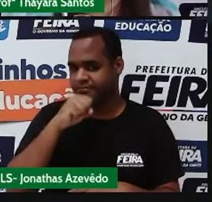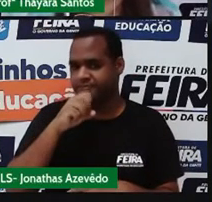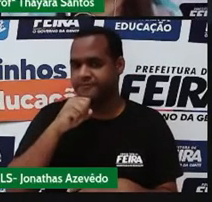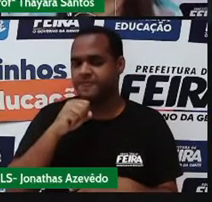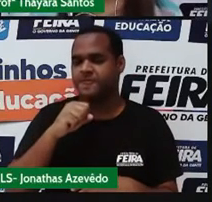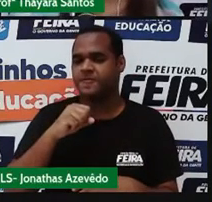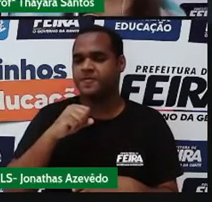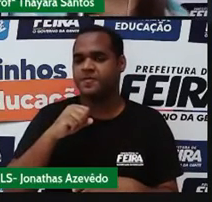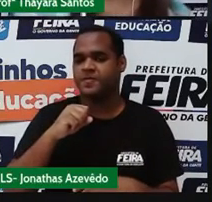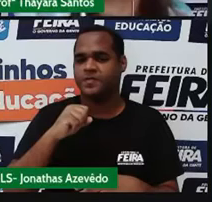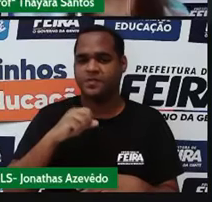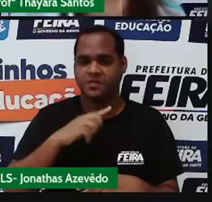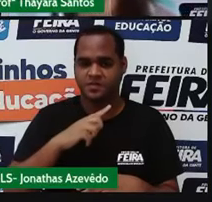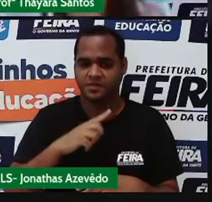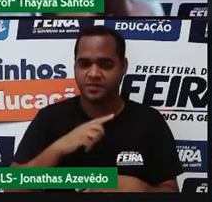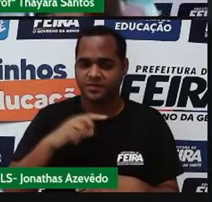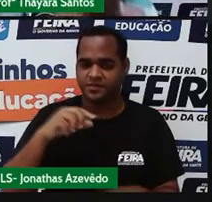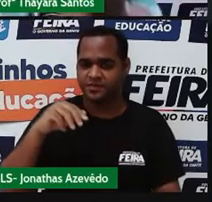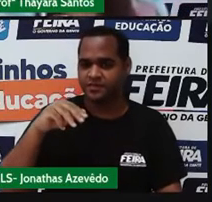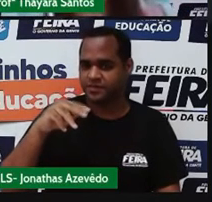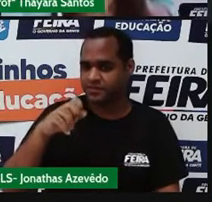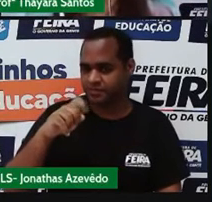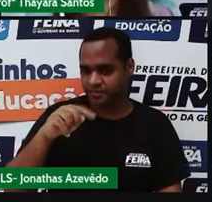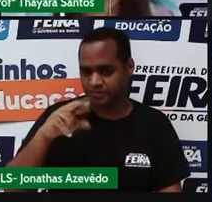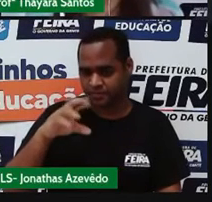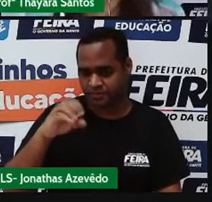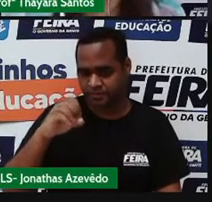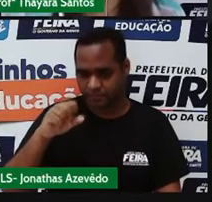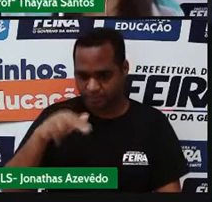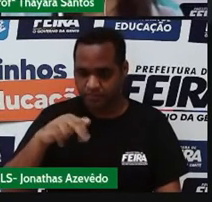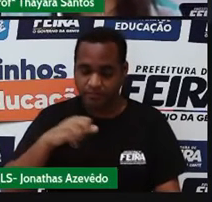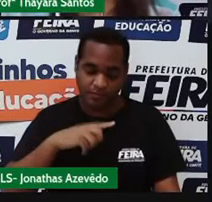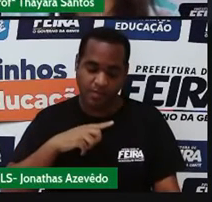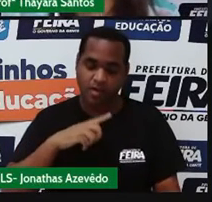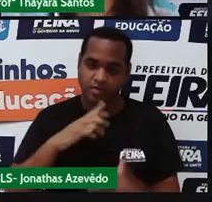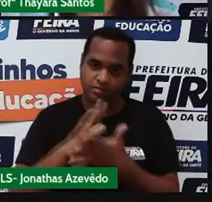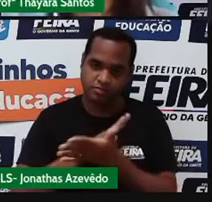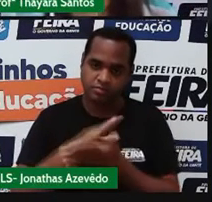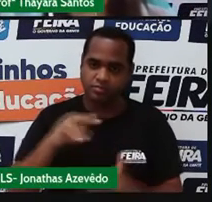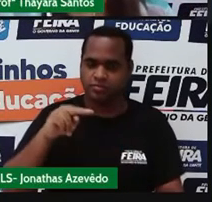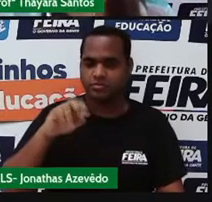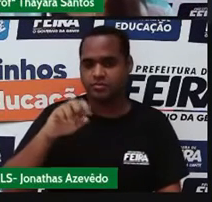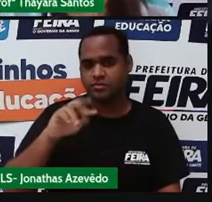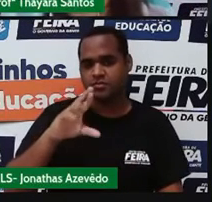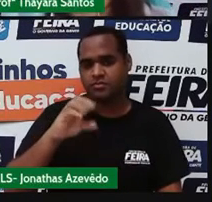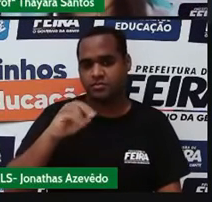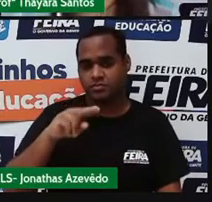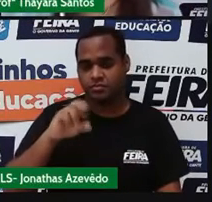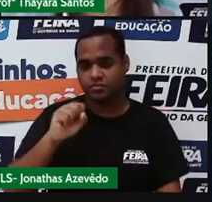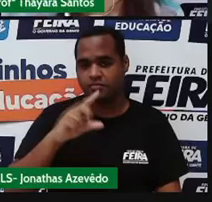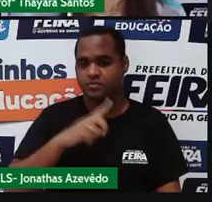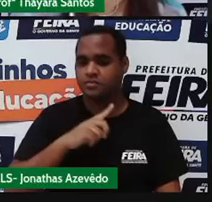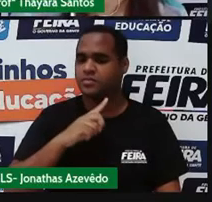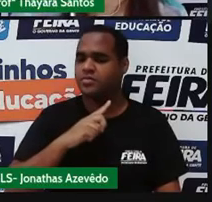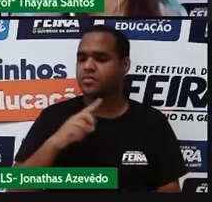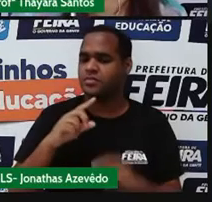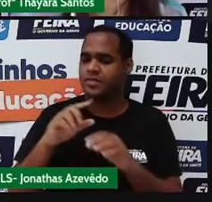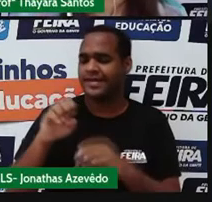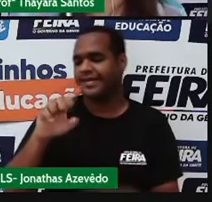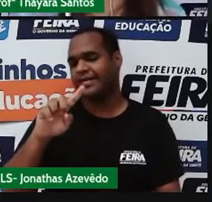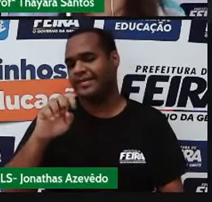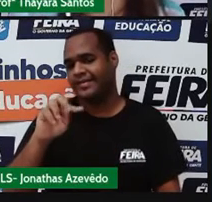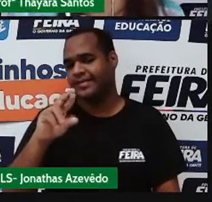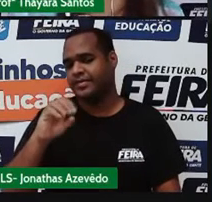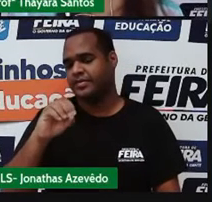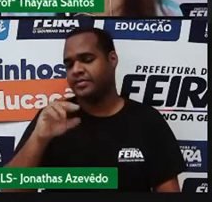nêutrons, como o próprio nome já está dizendo, eles têm carga neutra. Ao redor desse núcleo, a gente tem o que a gente chama de eletrosfera.